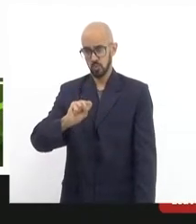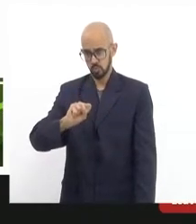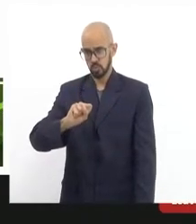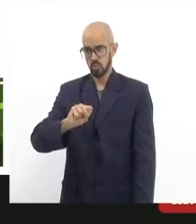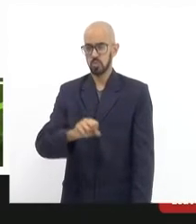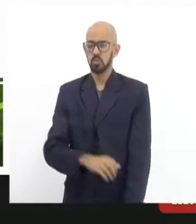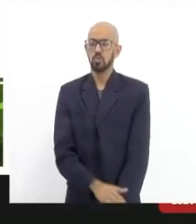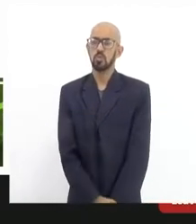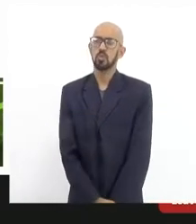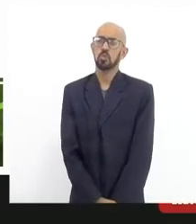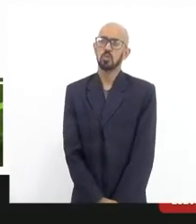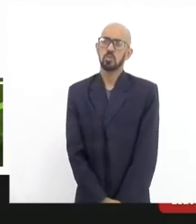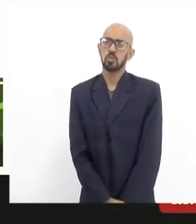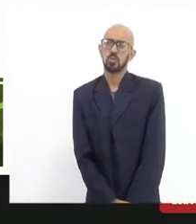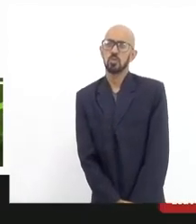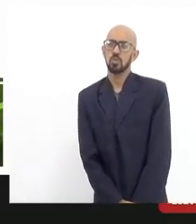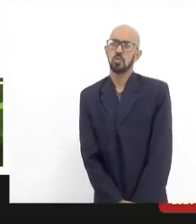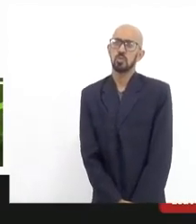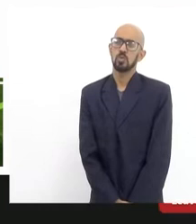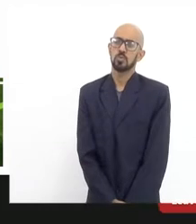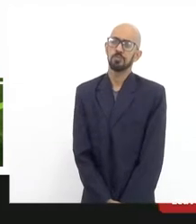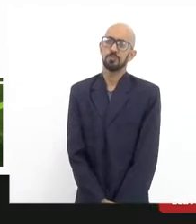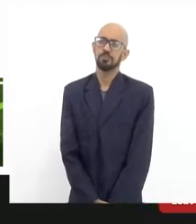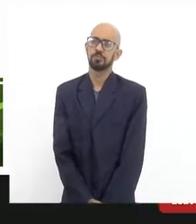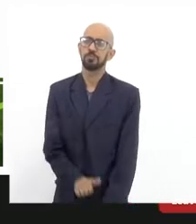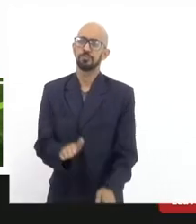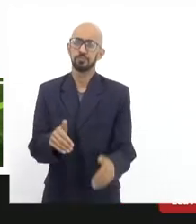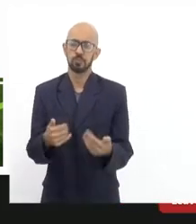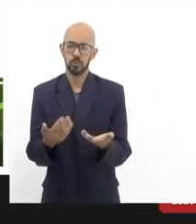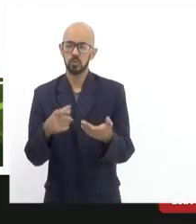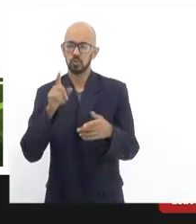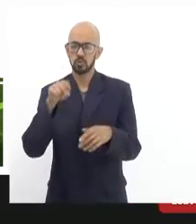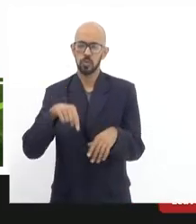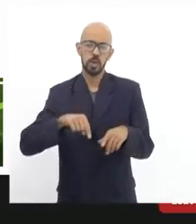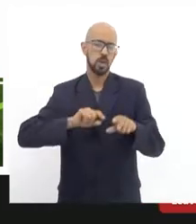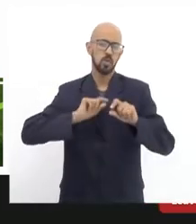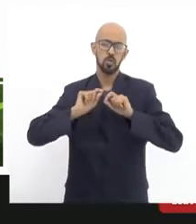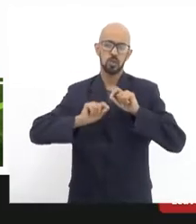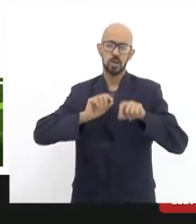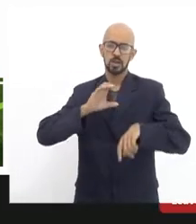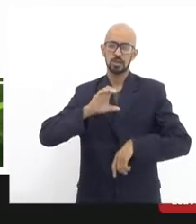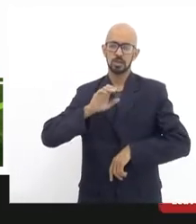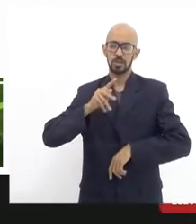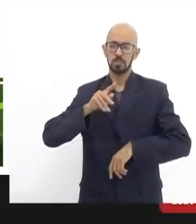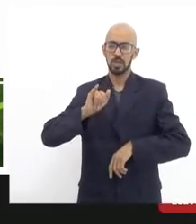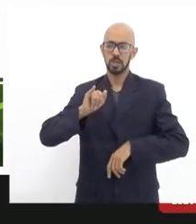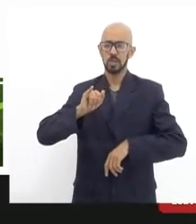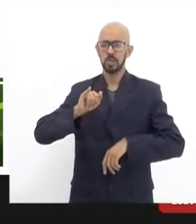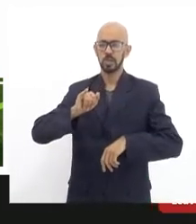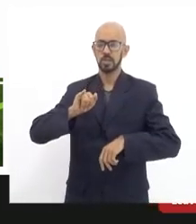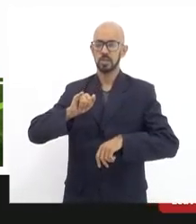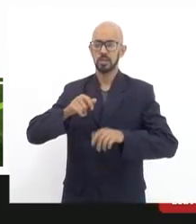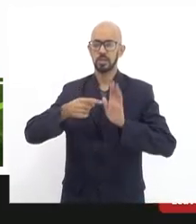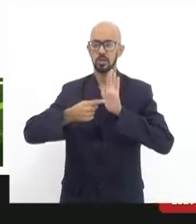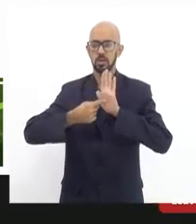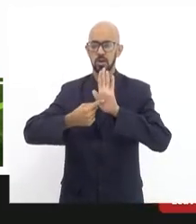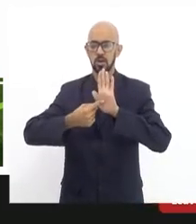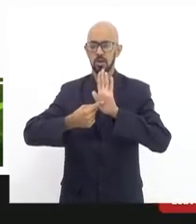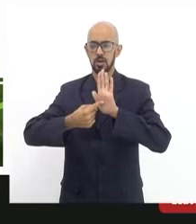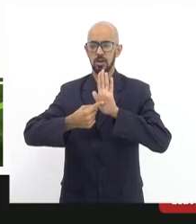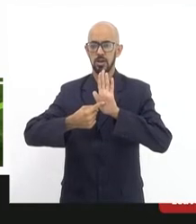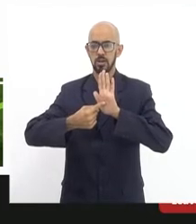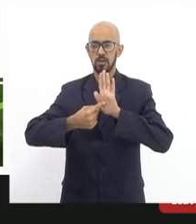Isso é o que a CPI coloca claramente. O sistema de bondes de Santa Tereza e suas transformações...